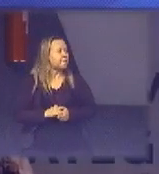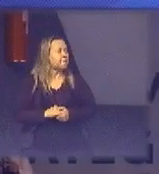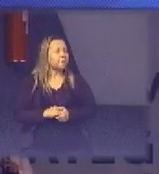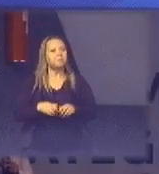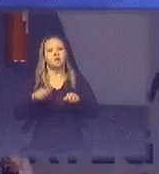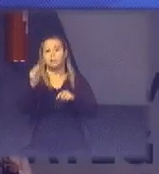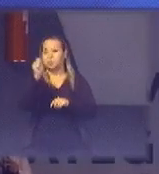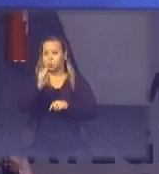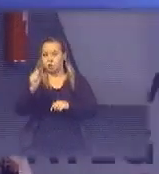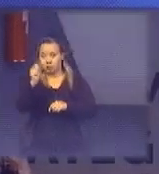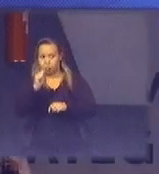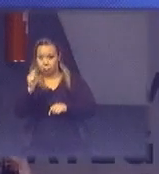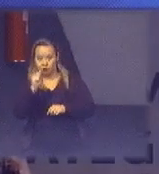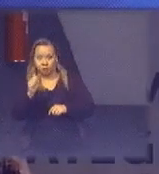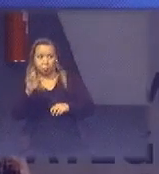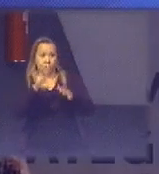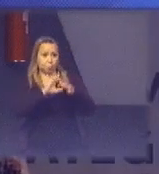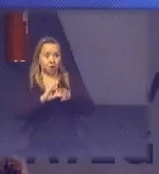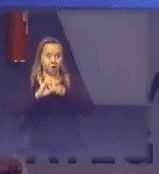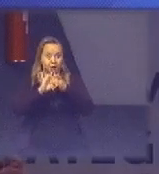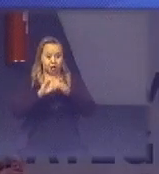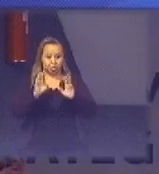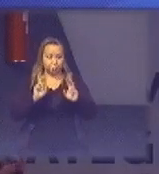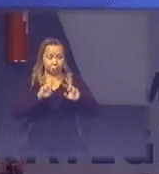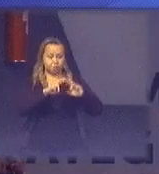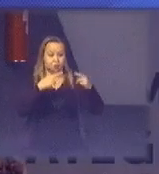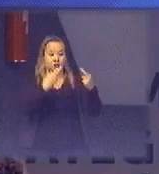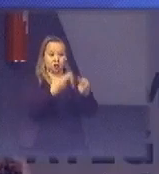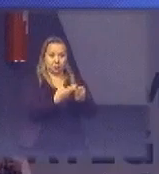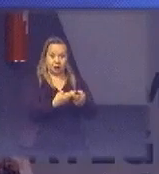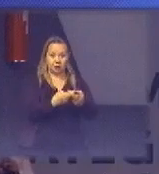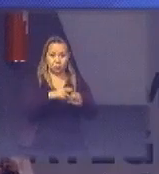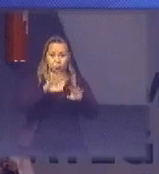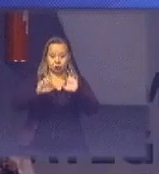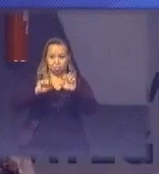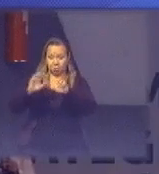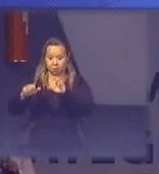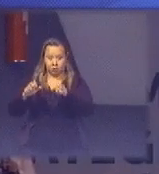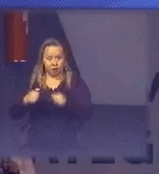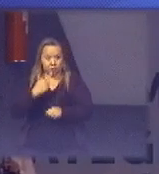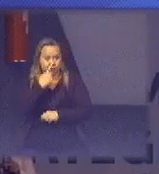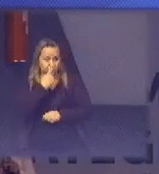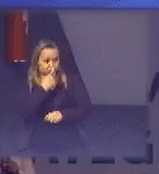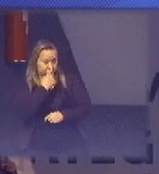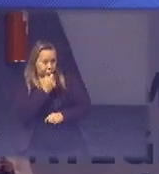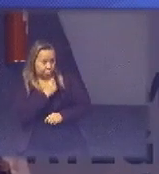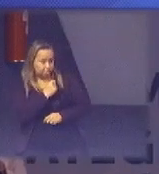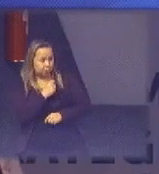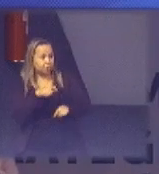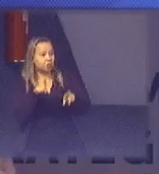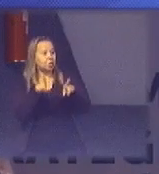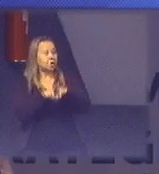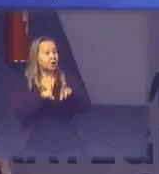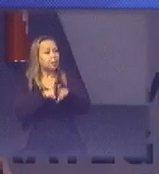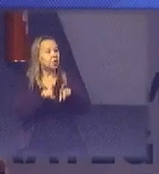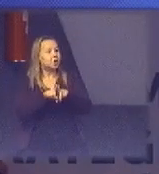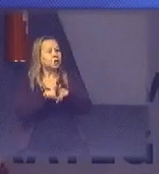associações cooperativas de catadores quanto para recicladores então mini cursos desse tipo aparece ampla gama